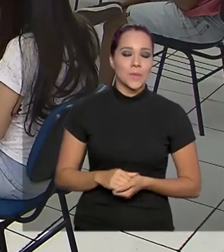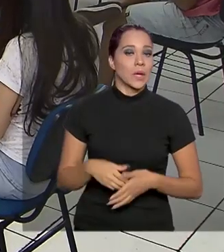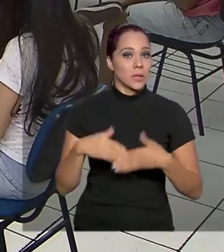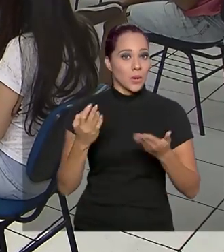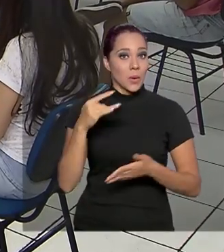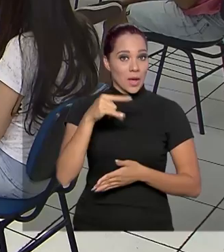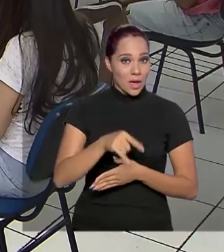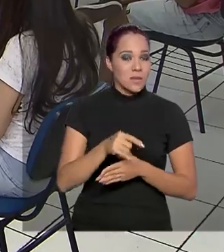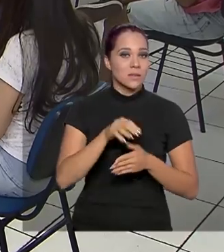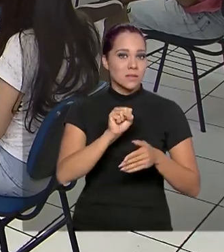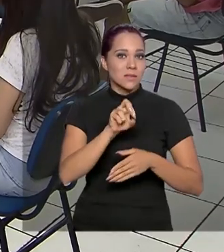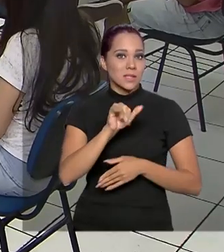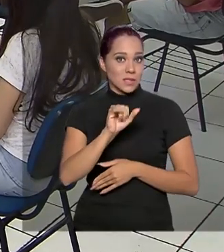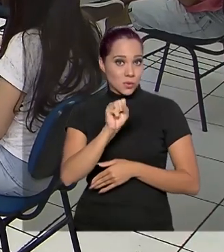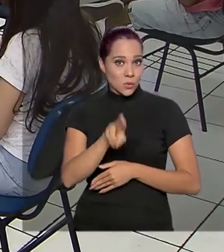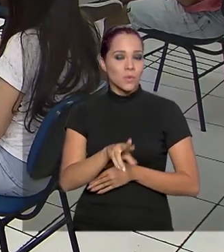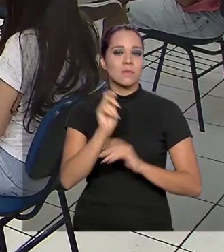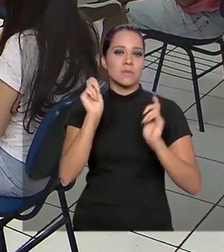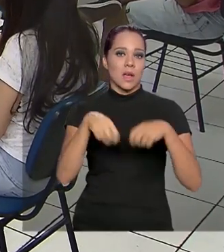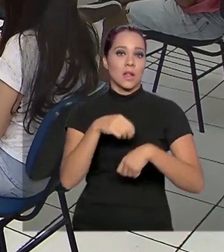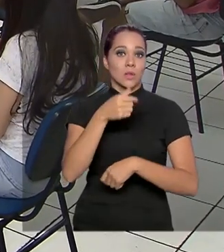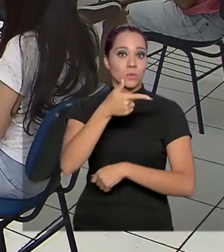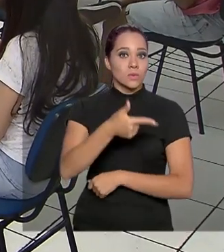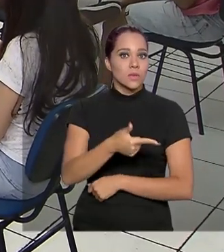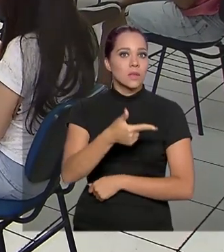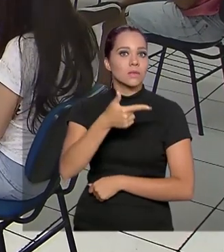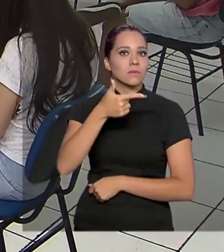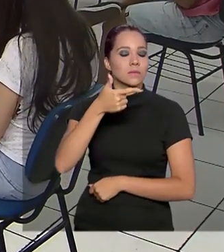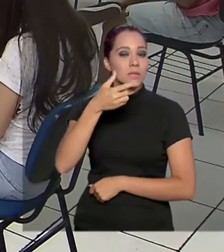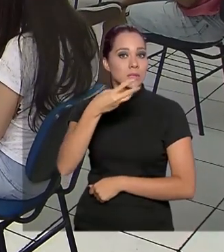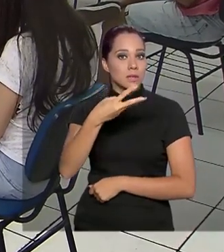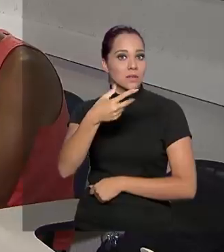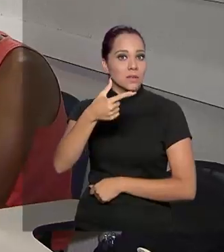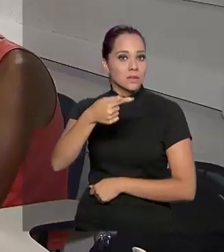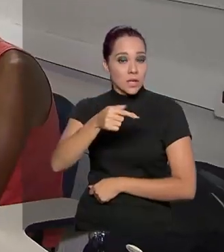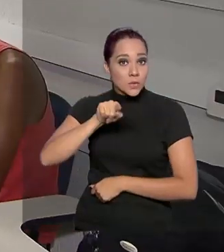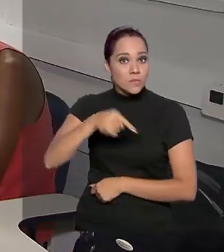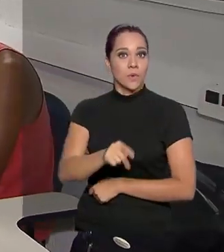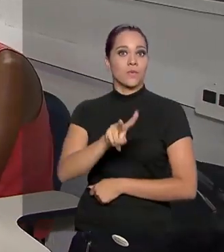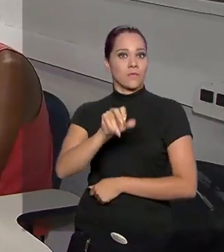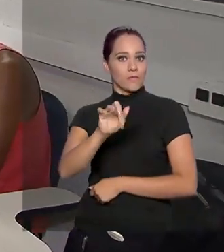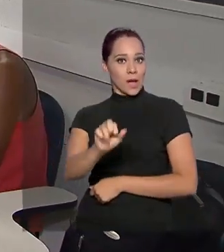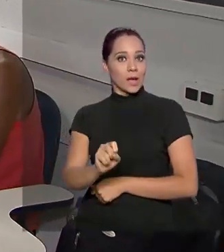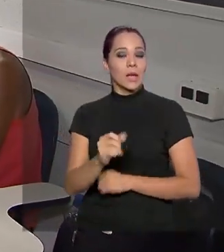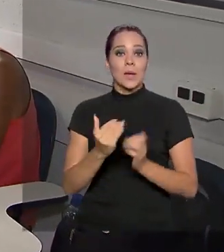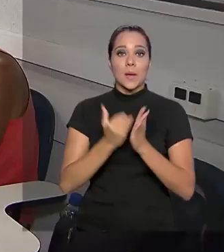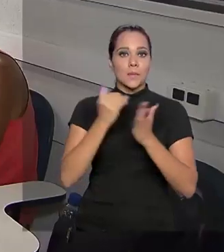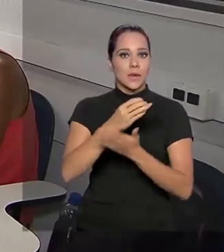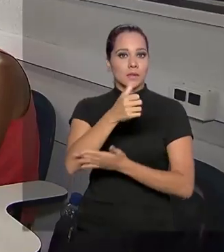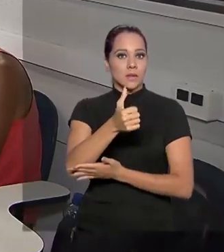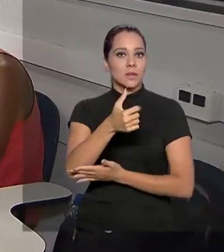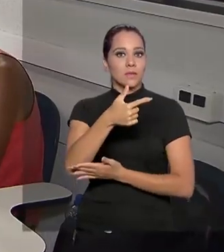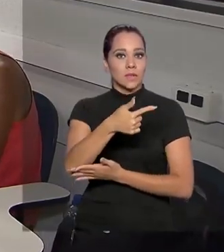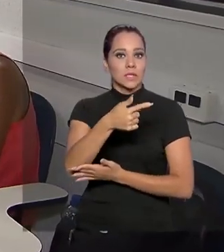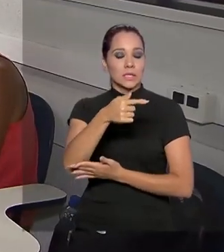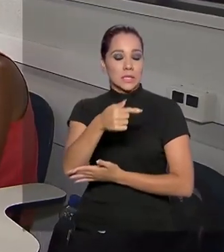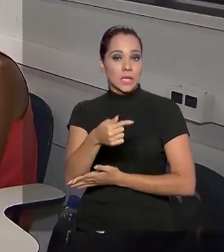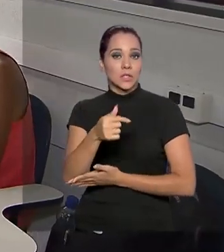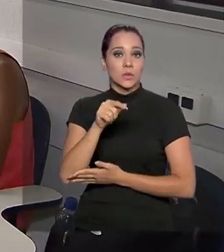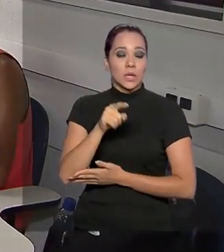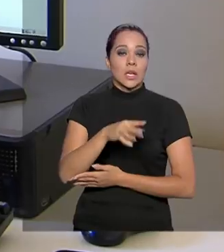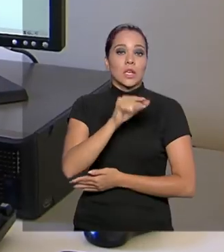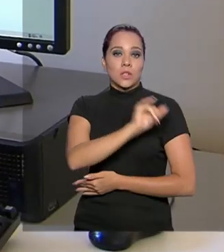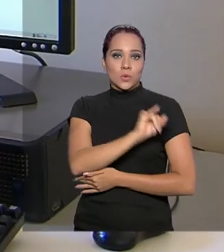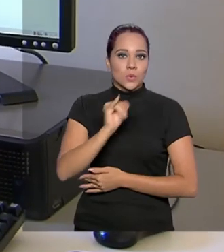Esta edição do SISU oferece 237 mil vagas em 128 instituições públicas de